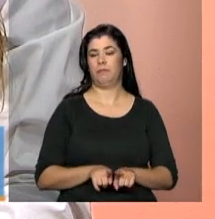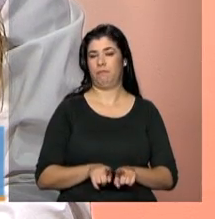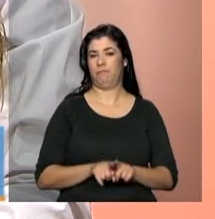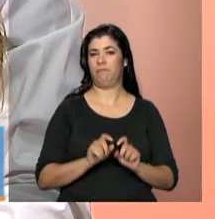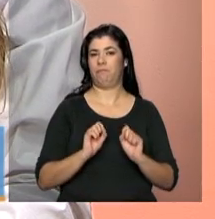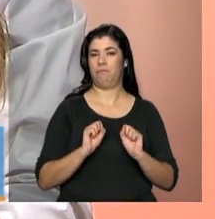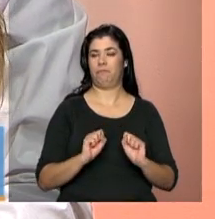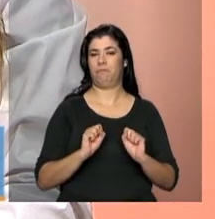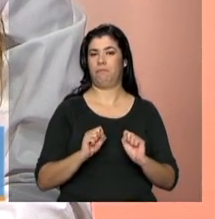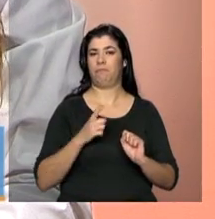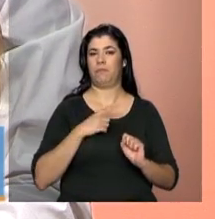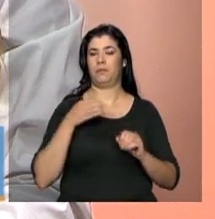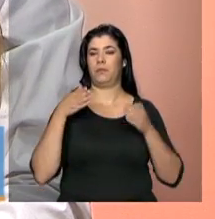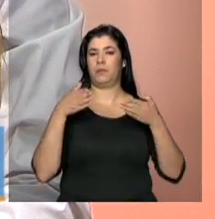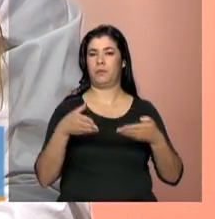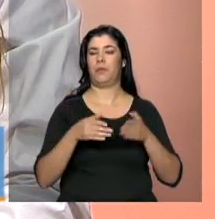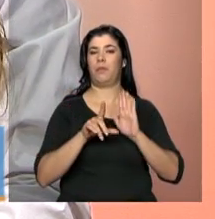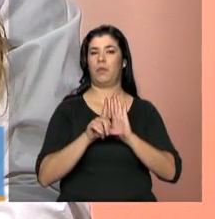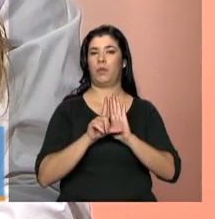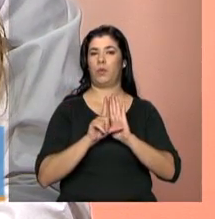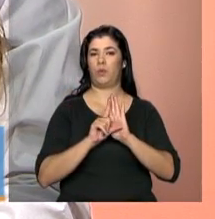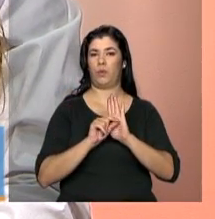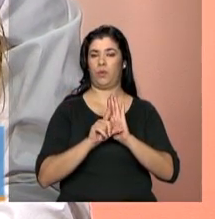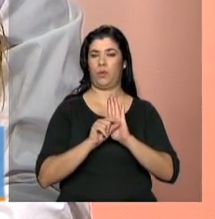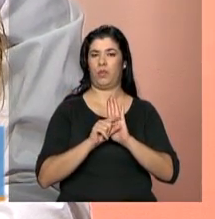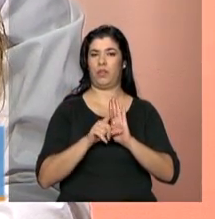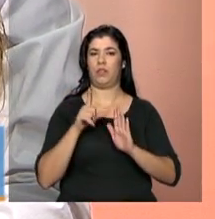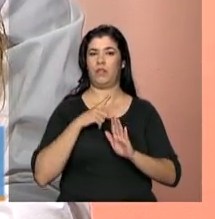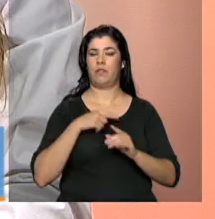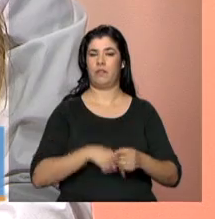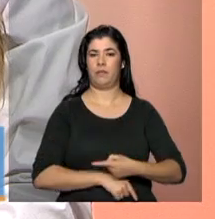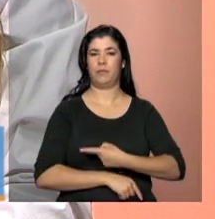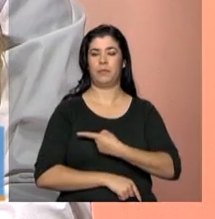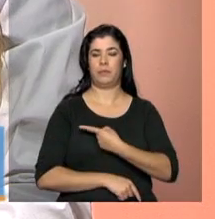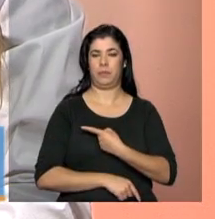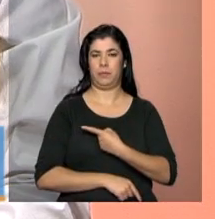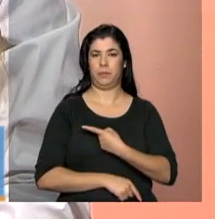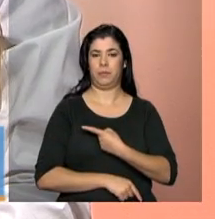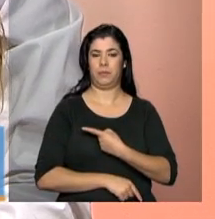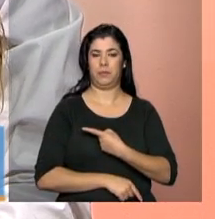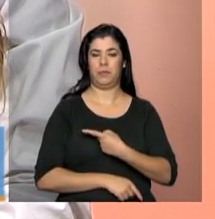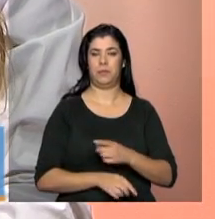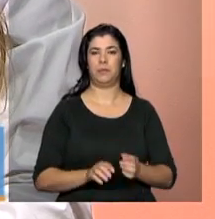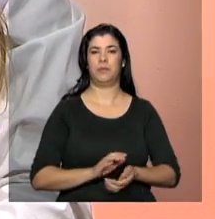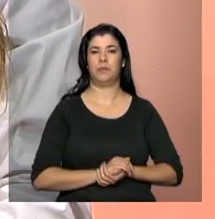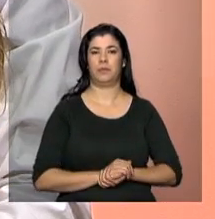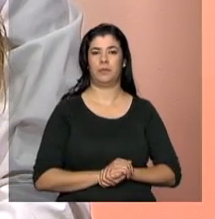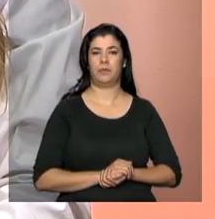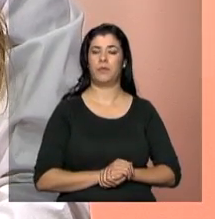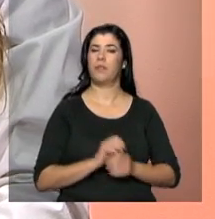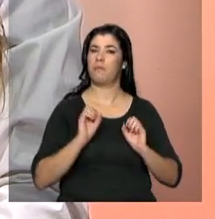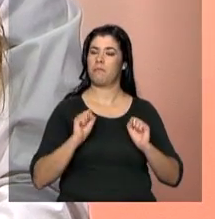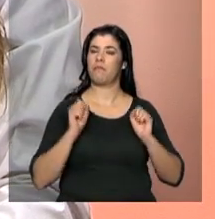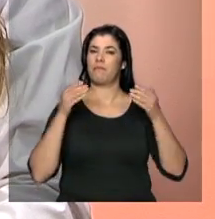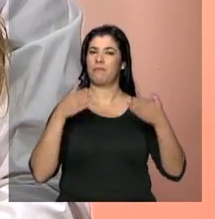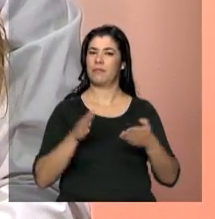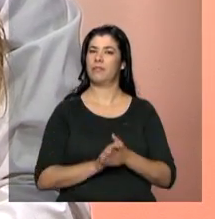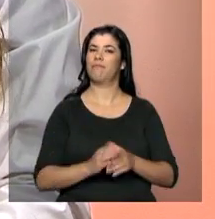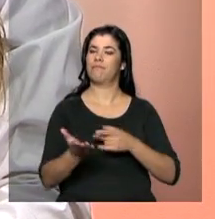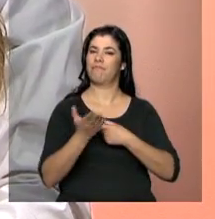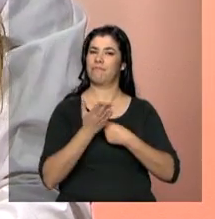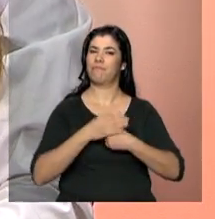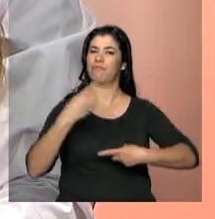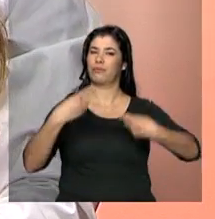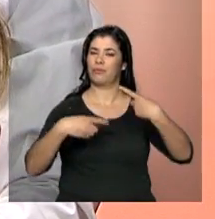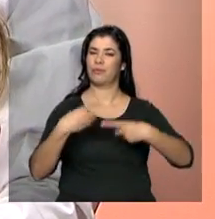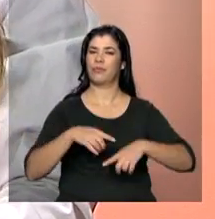-5198. E ainda tem o Twitter, arroba M10 Comunicação, sem cedilha e sem tio. Participe e enriqueça o nosso